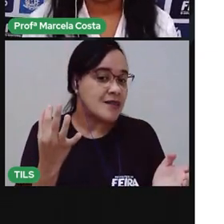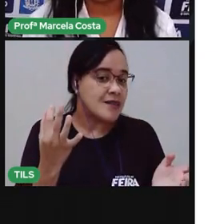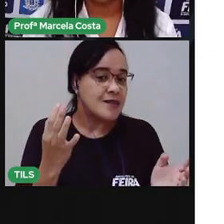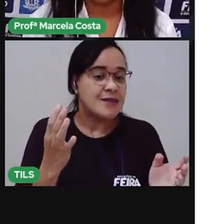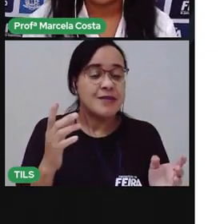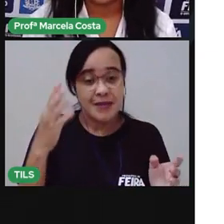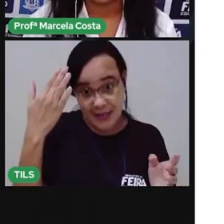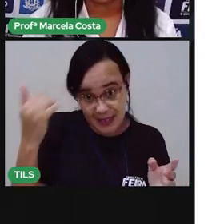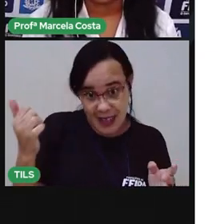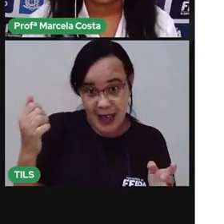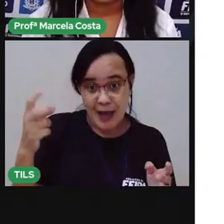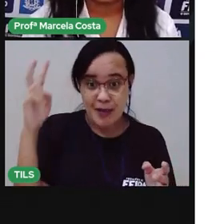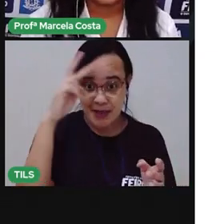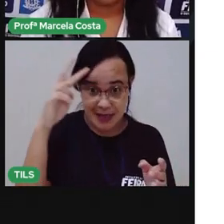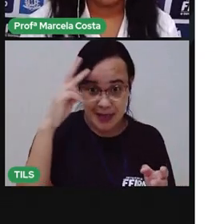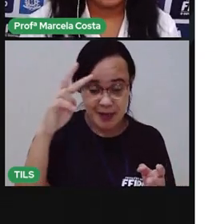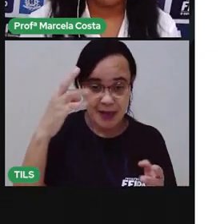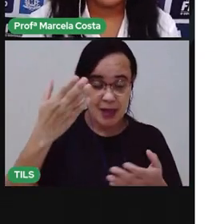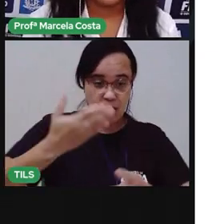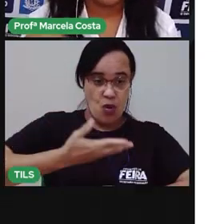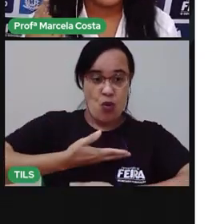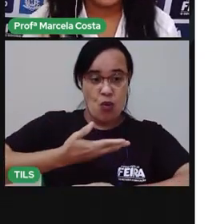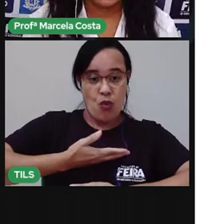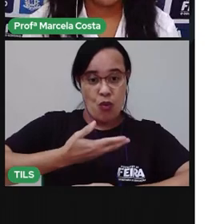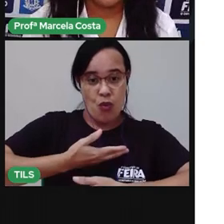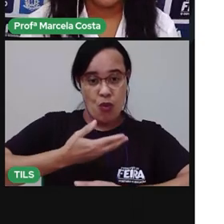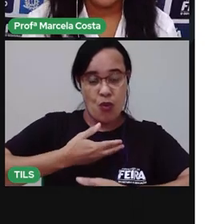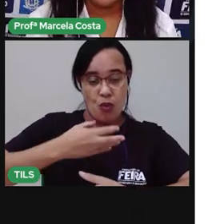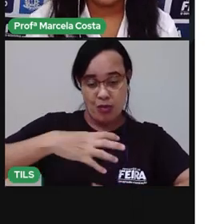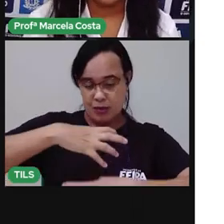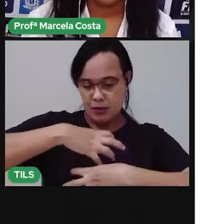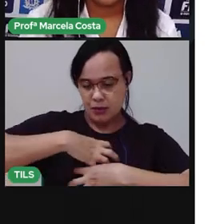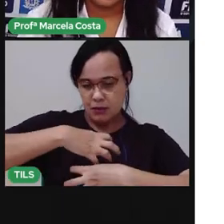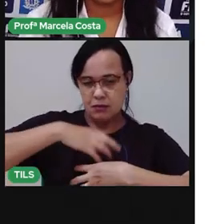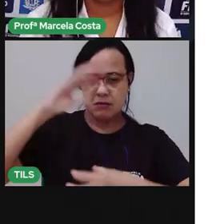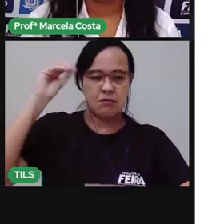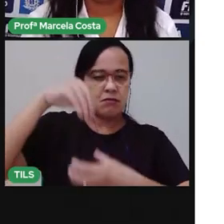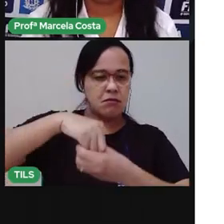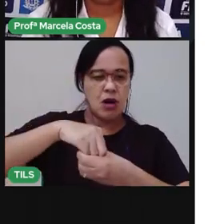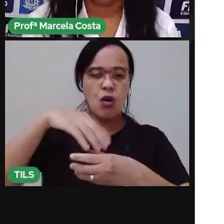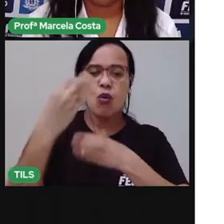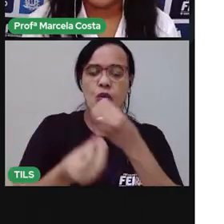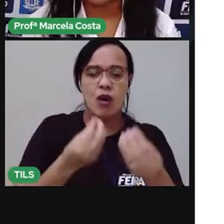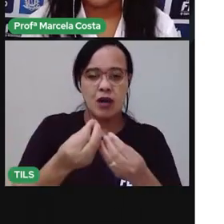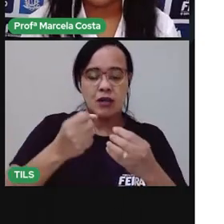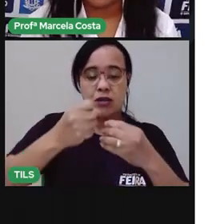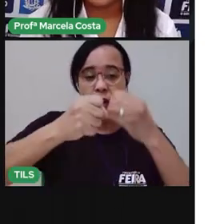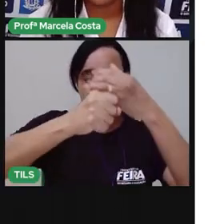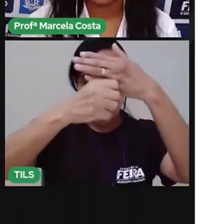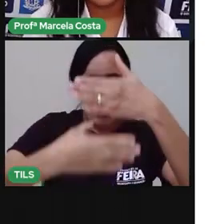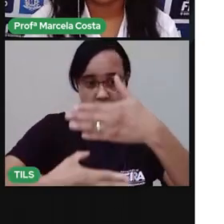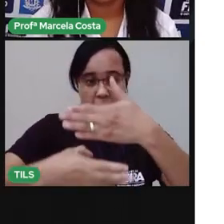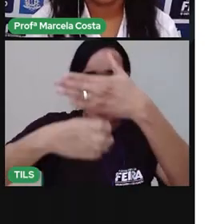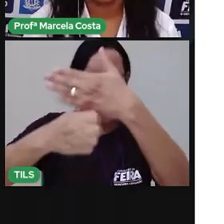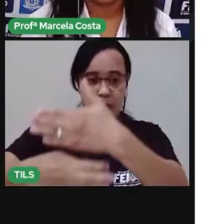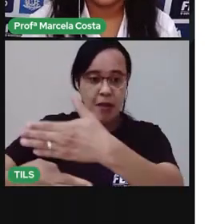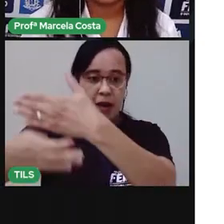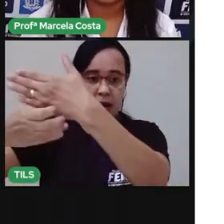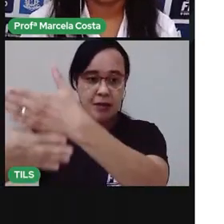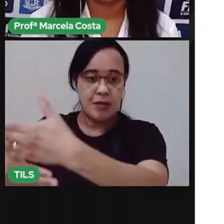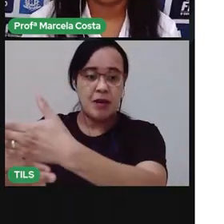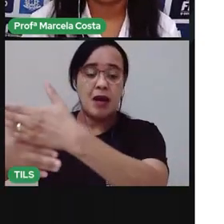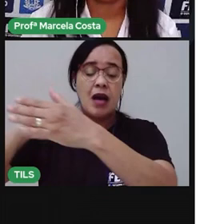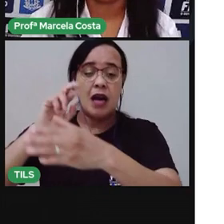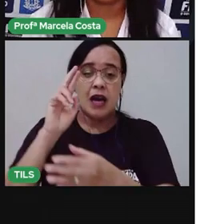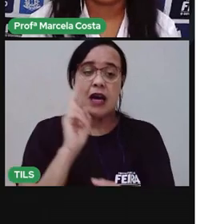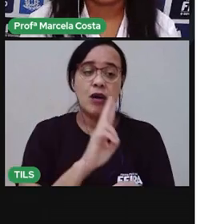do corpo humano. Escreva para mim se você lembra aí no chat. Pede para algum responsável te ajudar